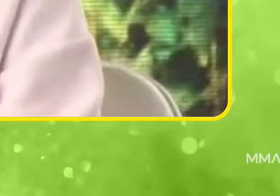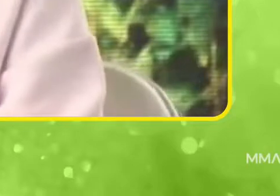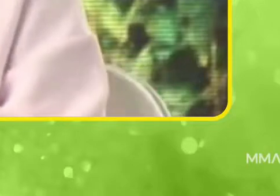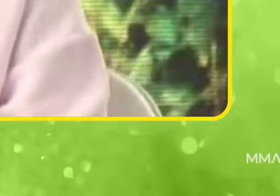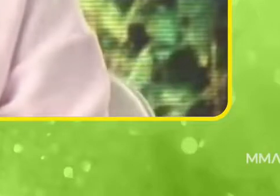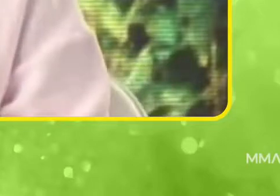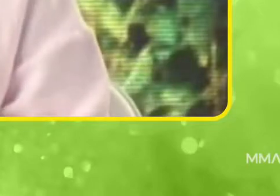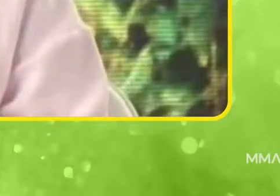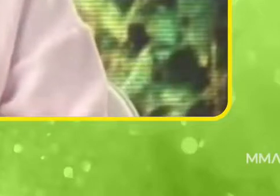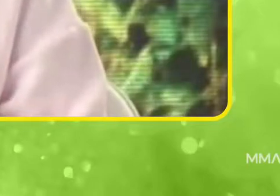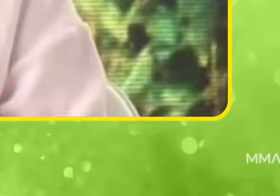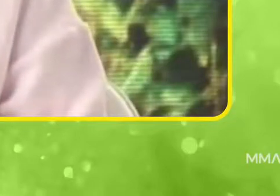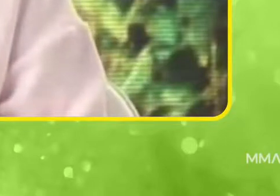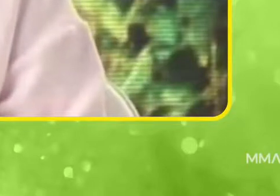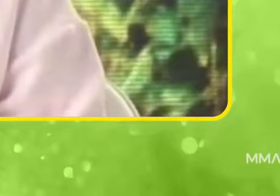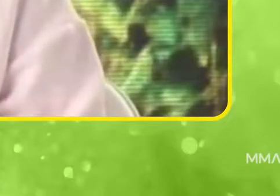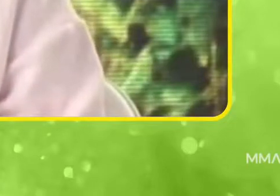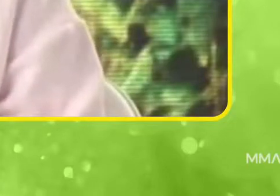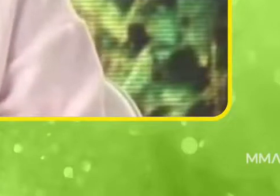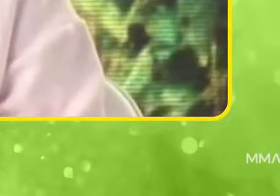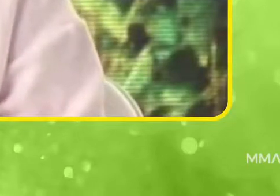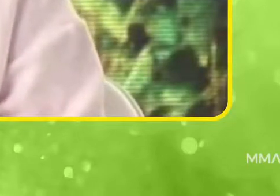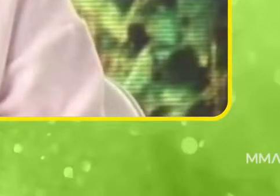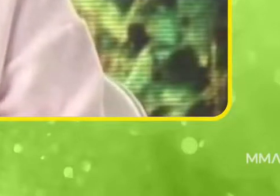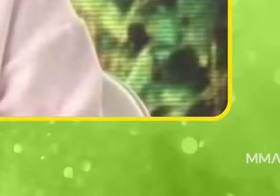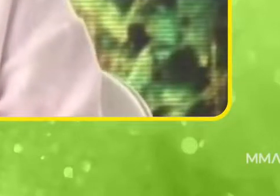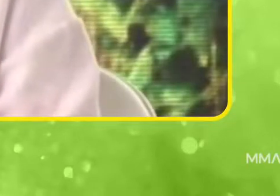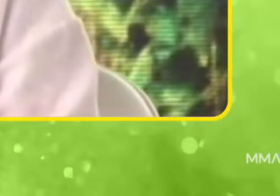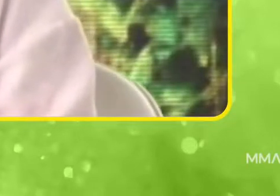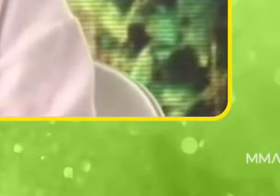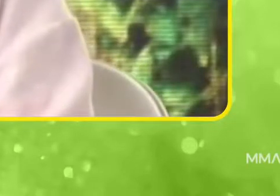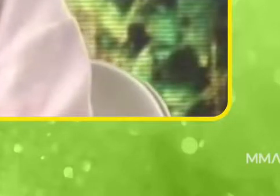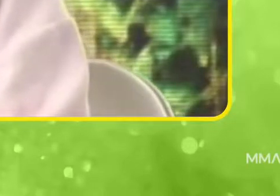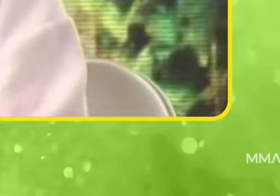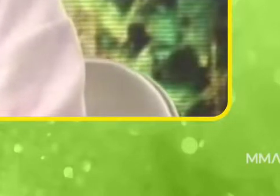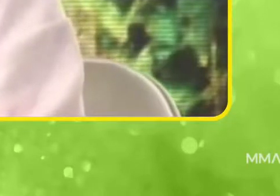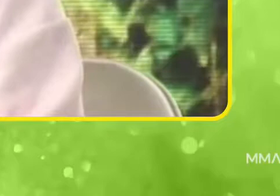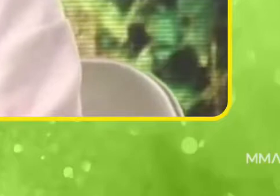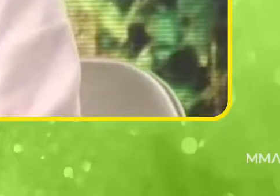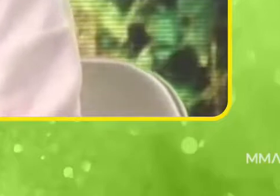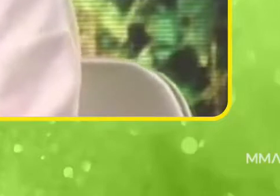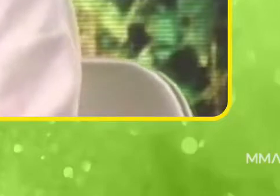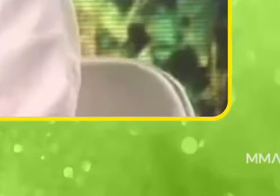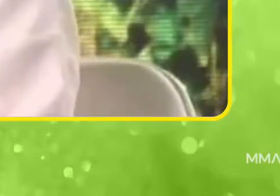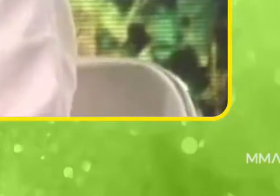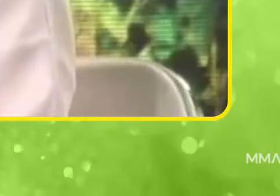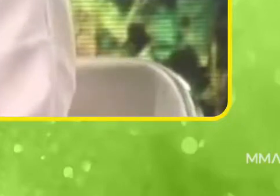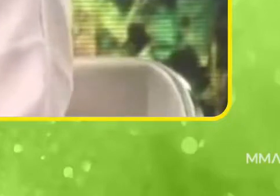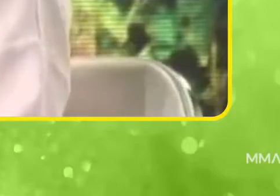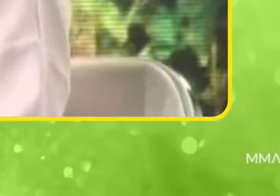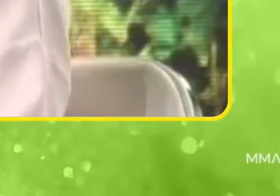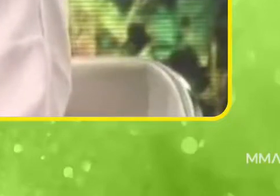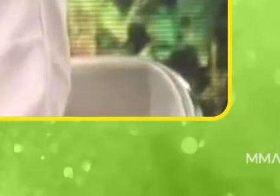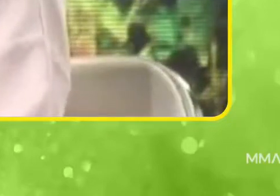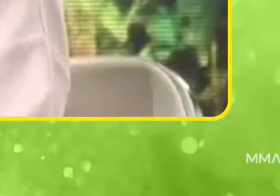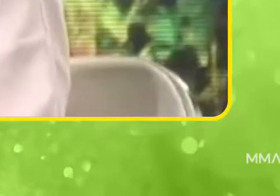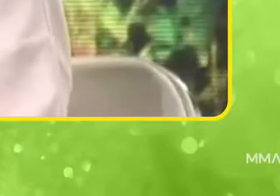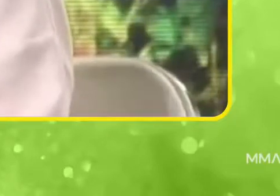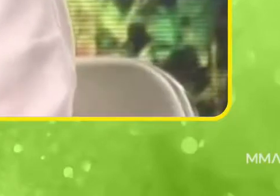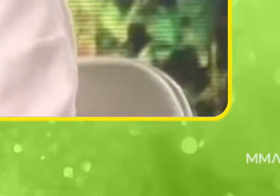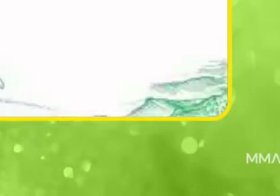tem evidado diversos esforços para que a gente consiga promover a recuperação da vegetação nativa. Eu tenho aqui uma